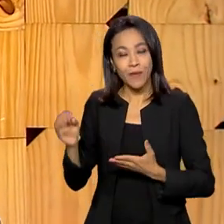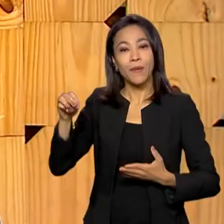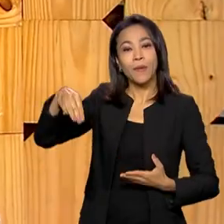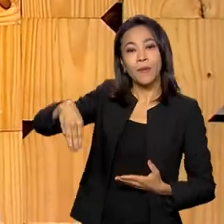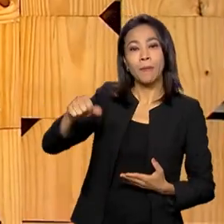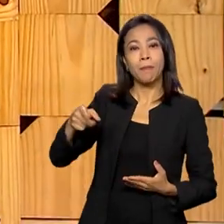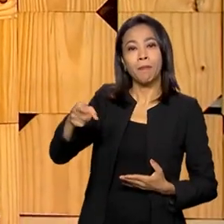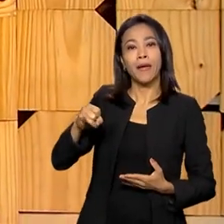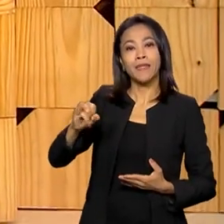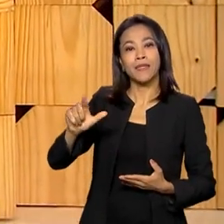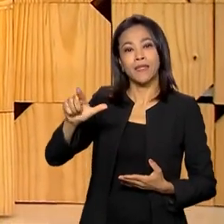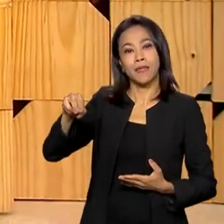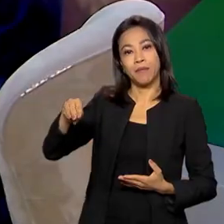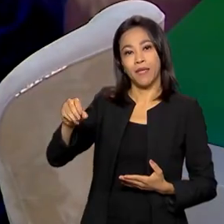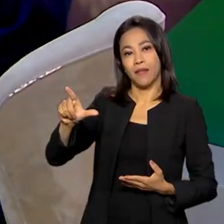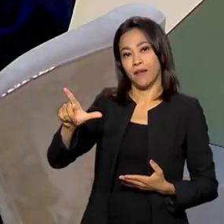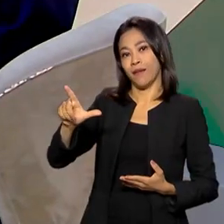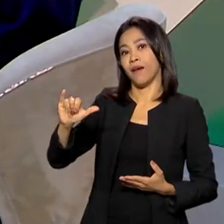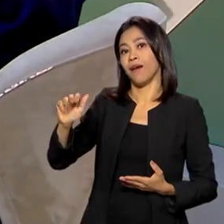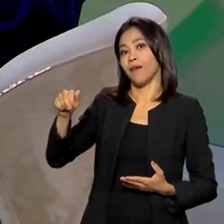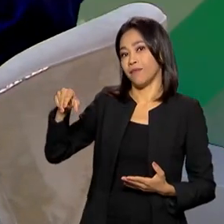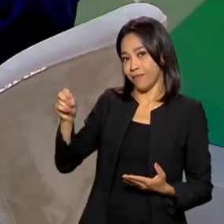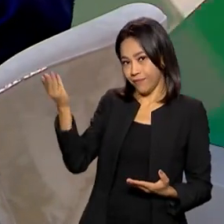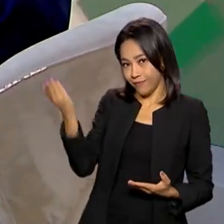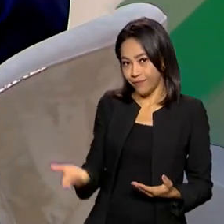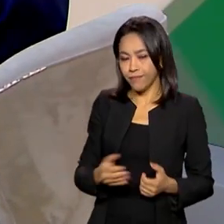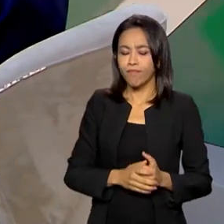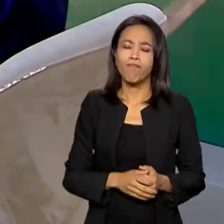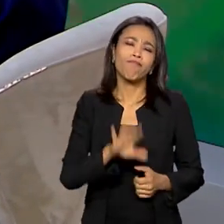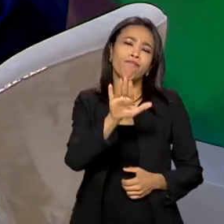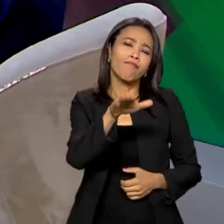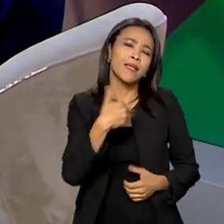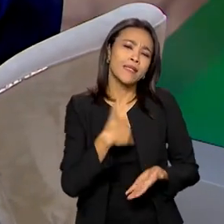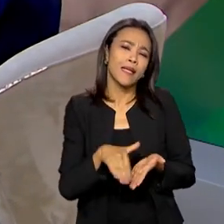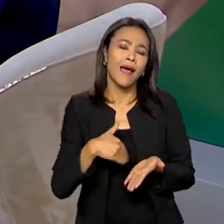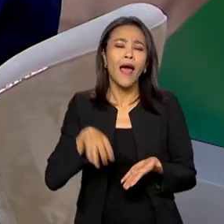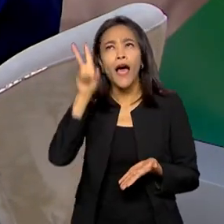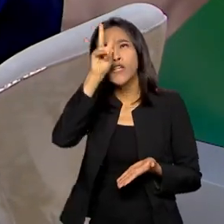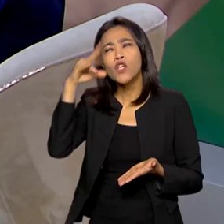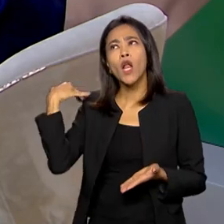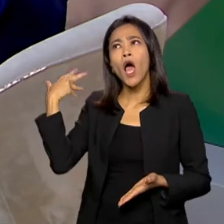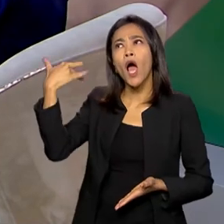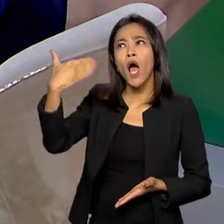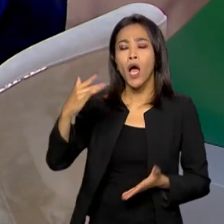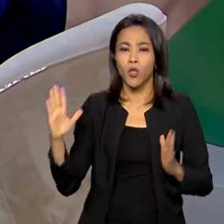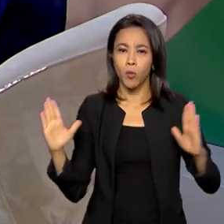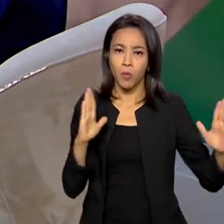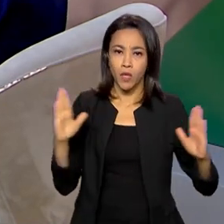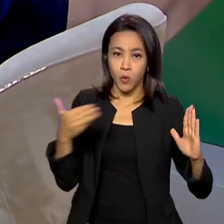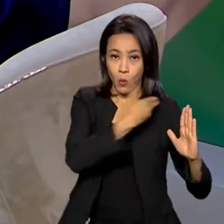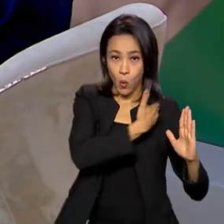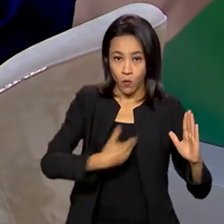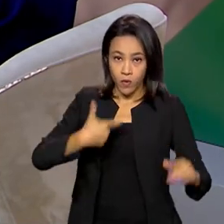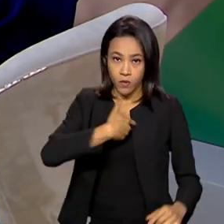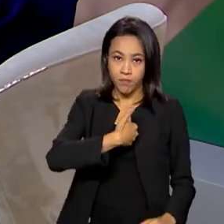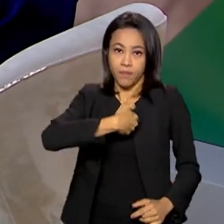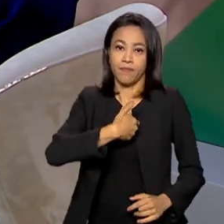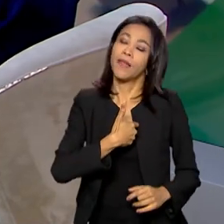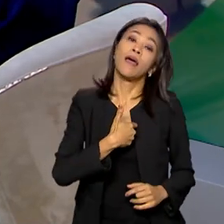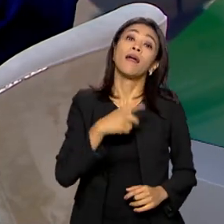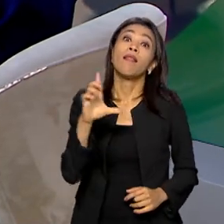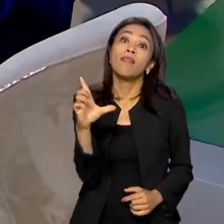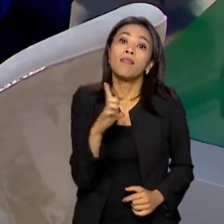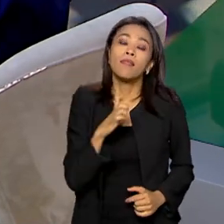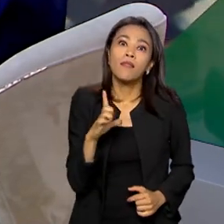Maximiliano Martinhão. Secretário, a história nos conta que na era Vargas, do governo de Getúlio Vargas, é que teve início